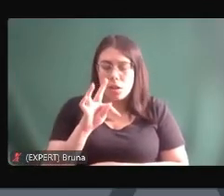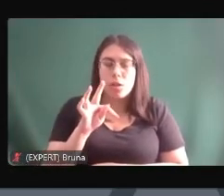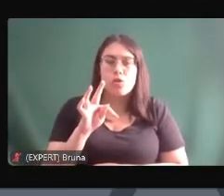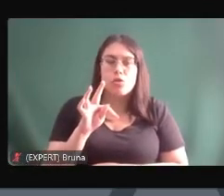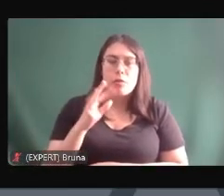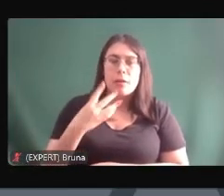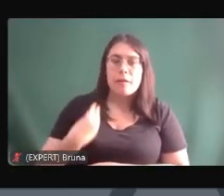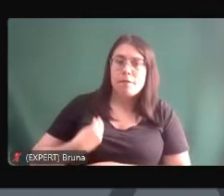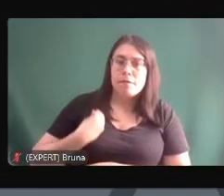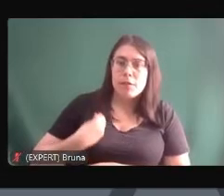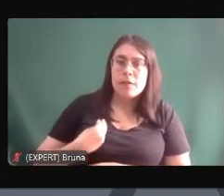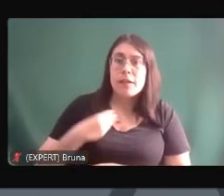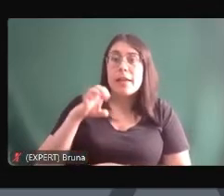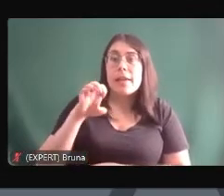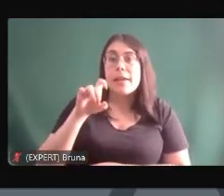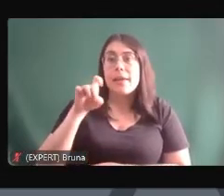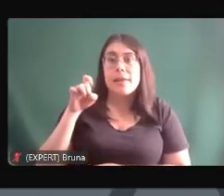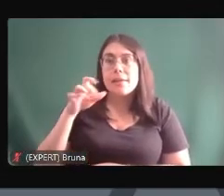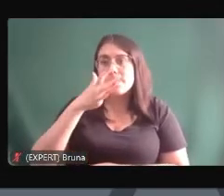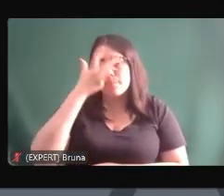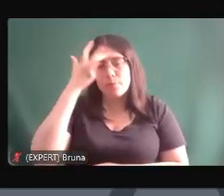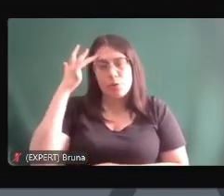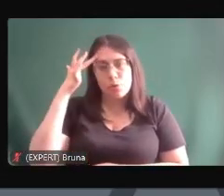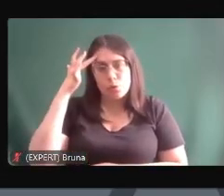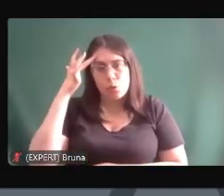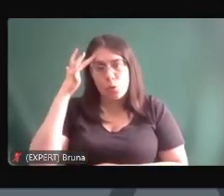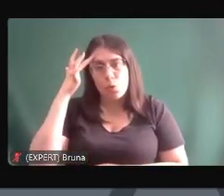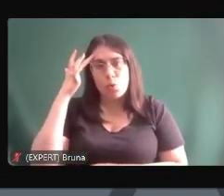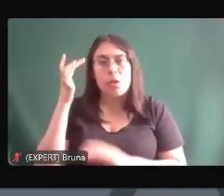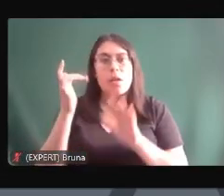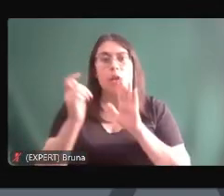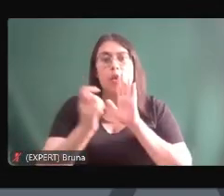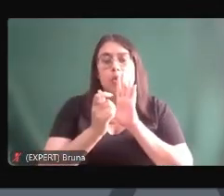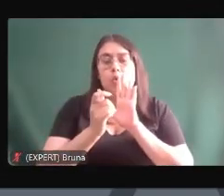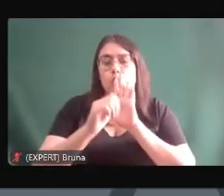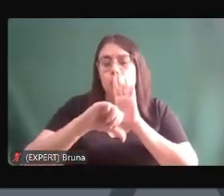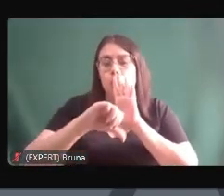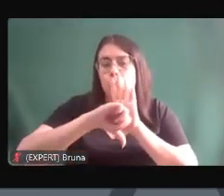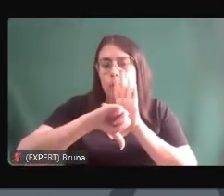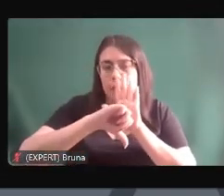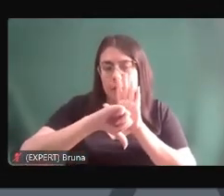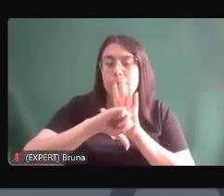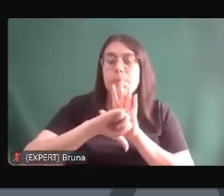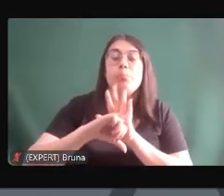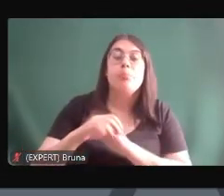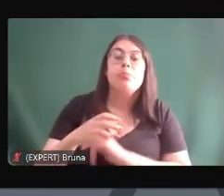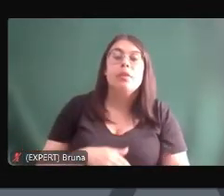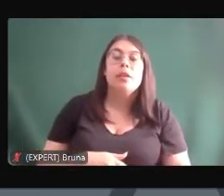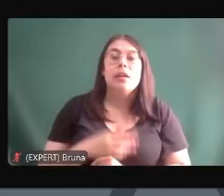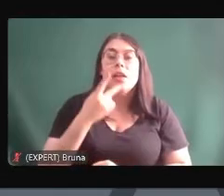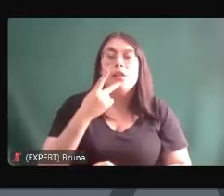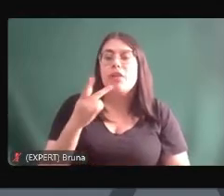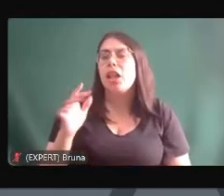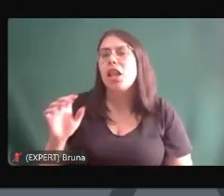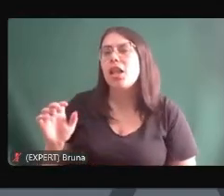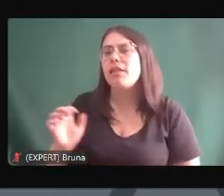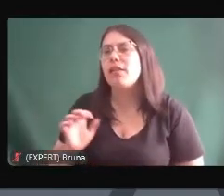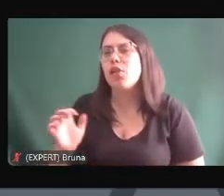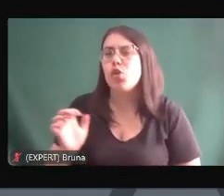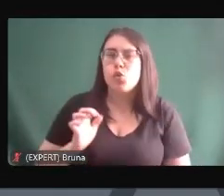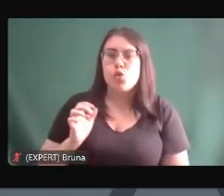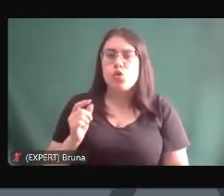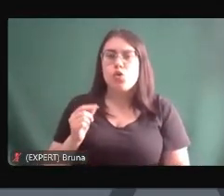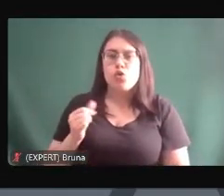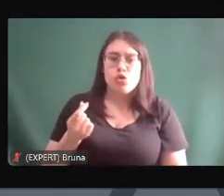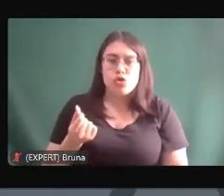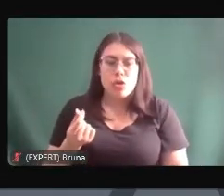do Rio de Janeiro e eles contam isso e um deles outro dia estava contando que ele estava rico ganhava muito dinheiro era chefe de